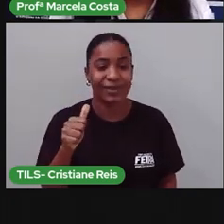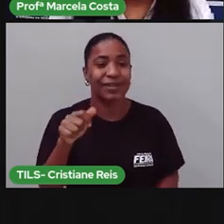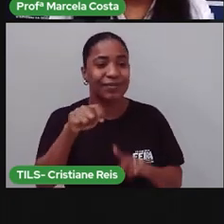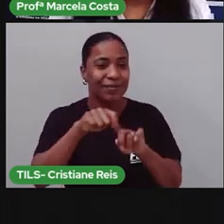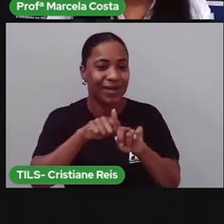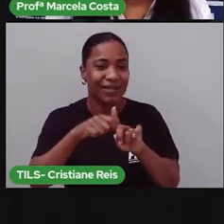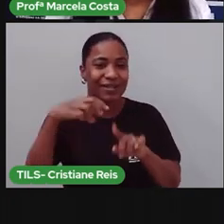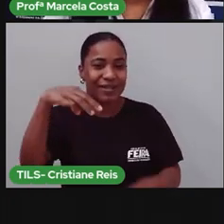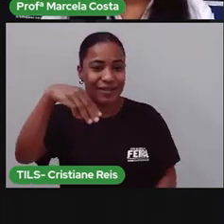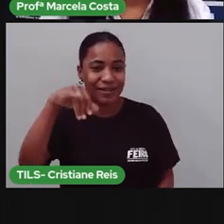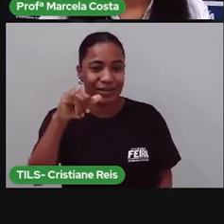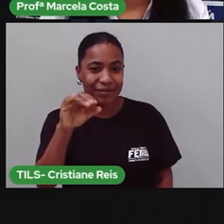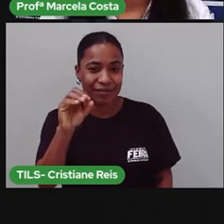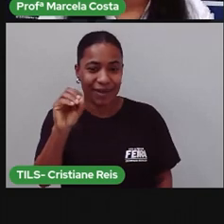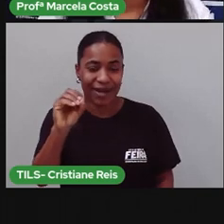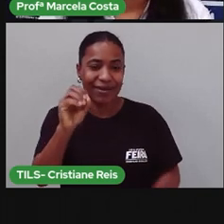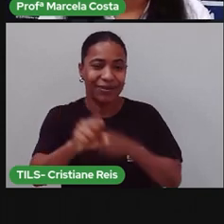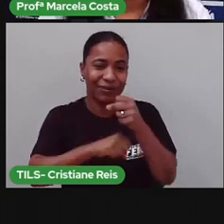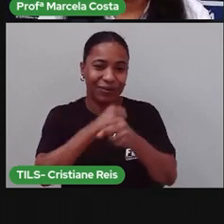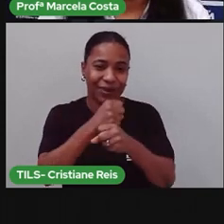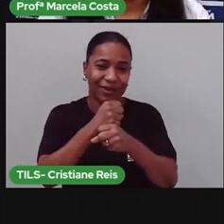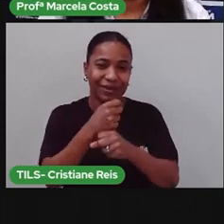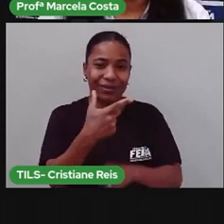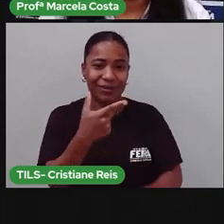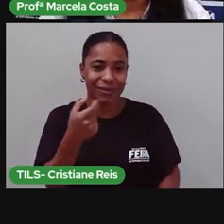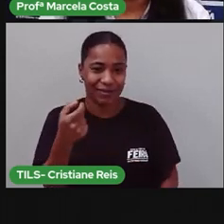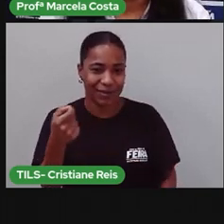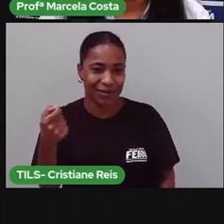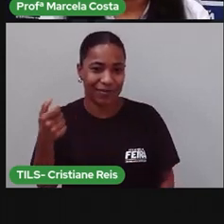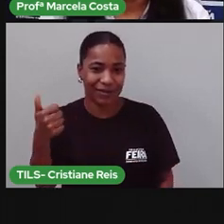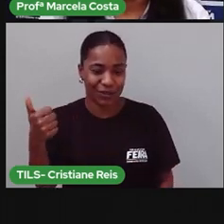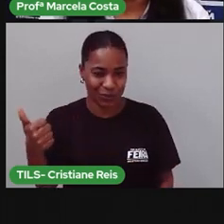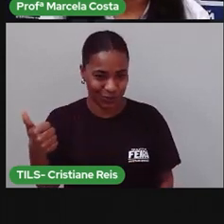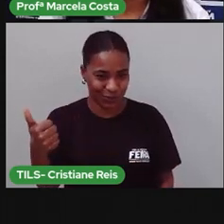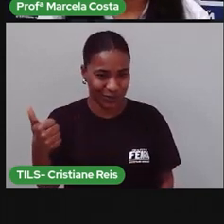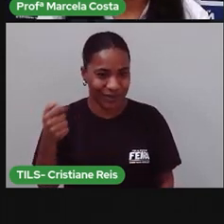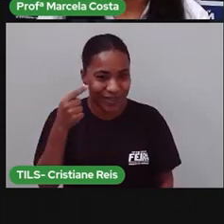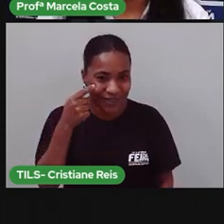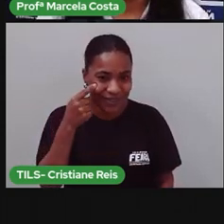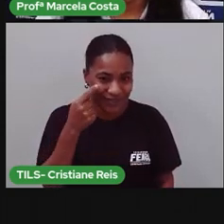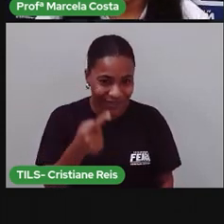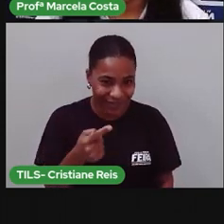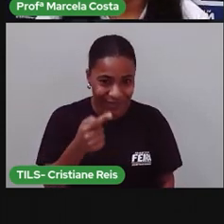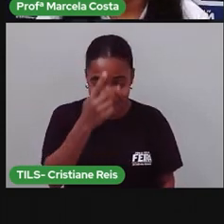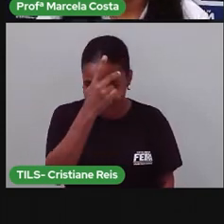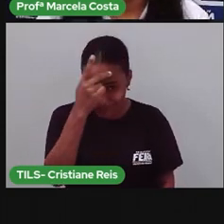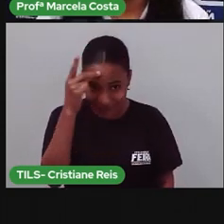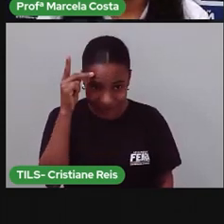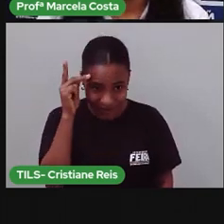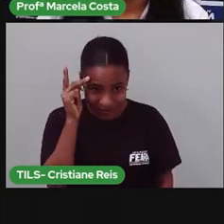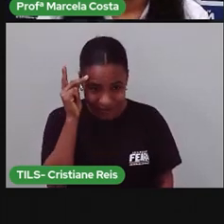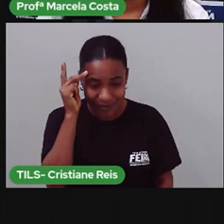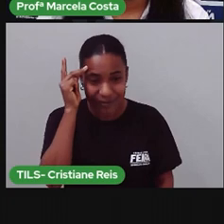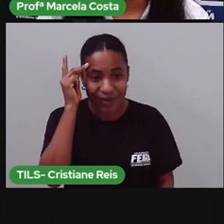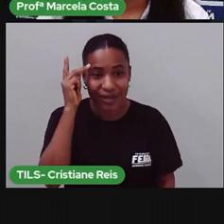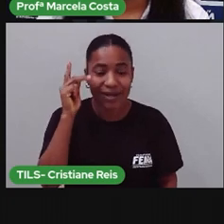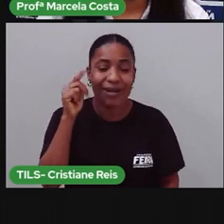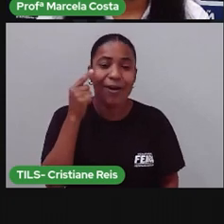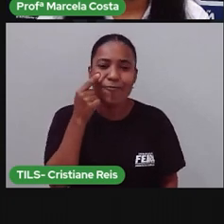de 2021 Coloca a data aí no bilhete pra que a pessoa que leia o bilhete